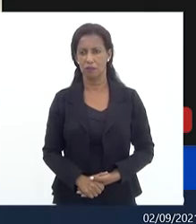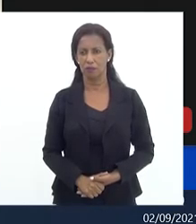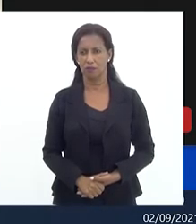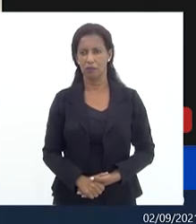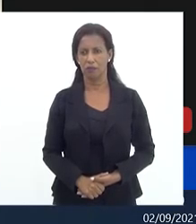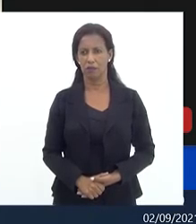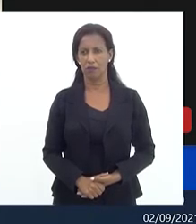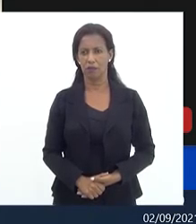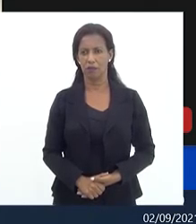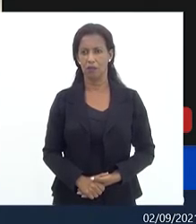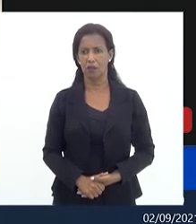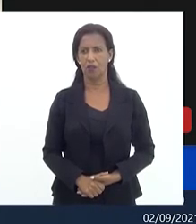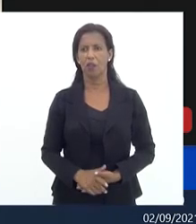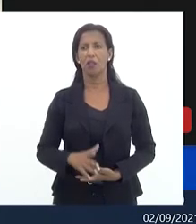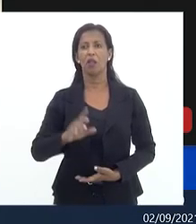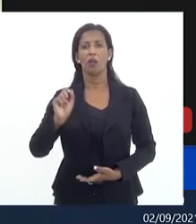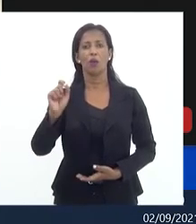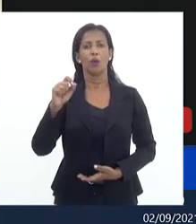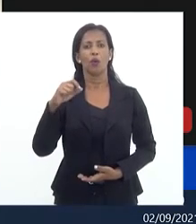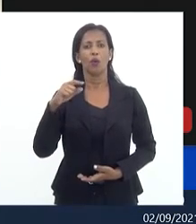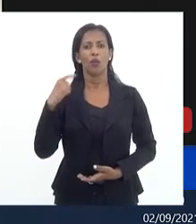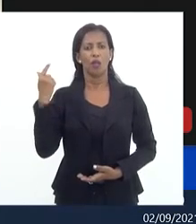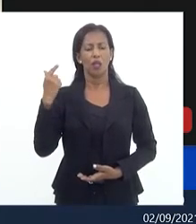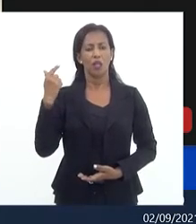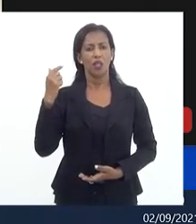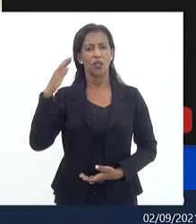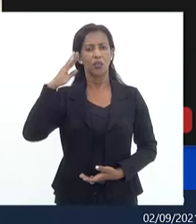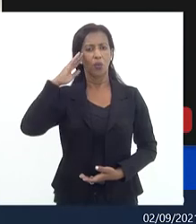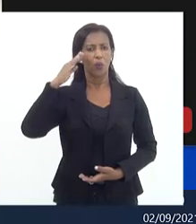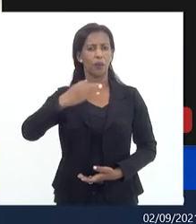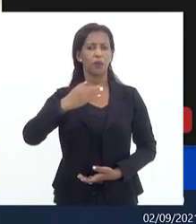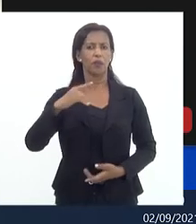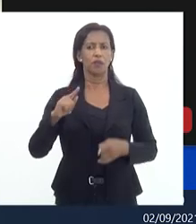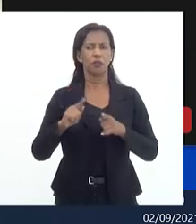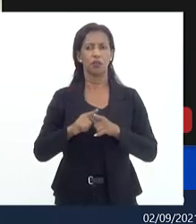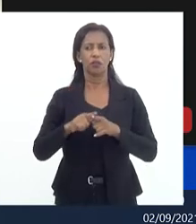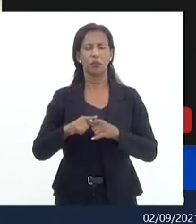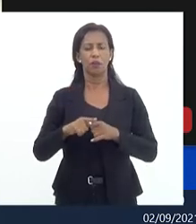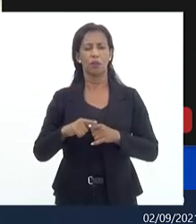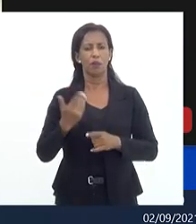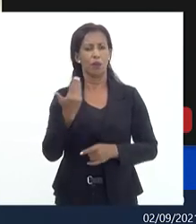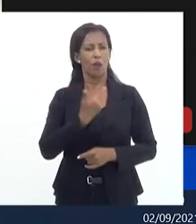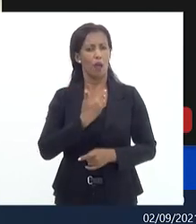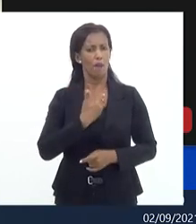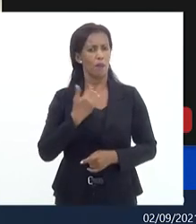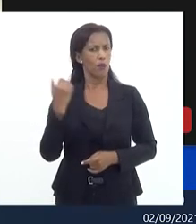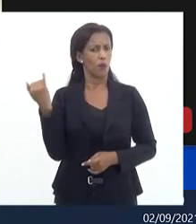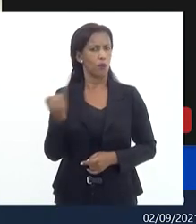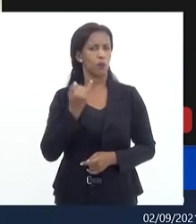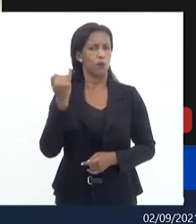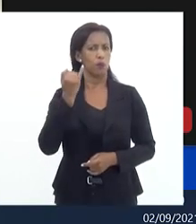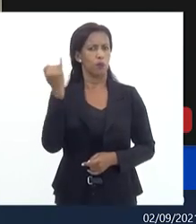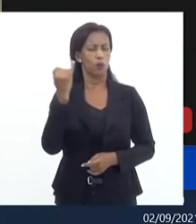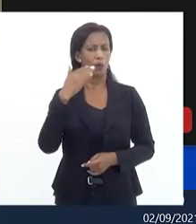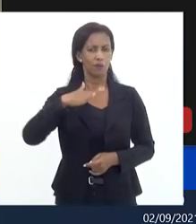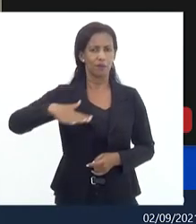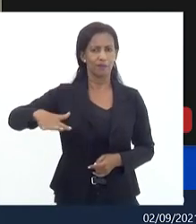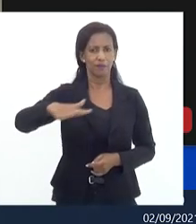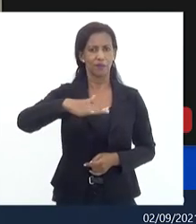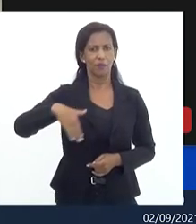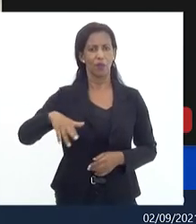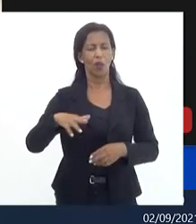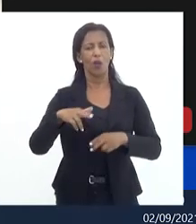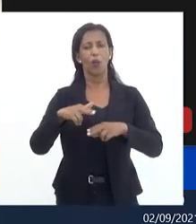vários comandos aí já um ex-comandante Guavinha ele é ex também mas é um cara muito conceituado aí no nosso meio por isso que ele está no